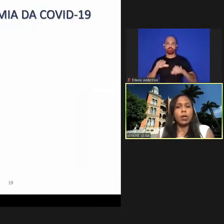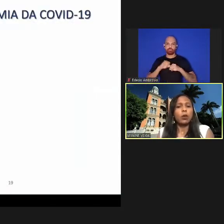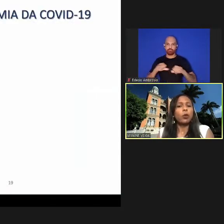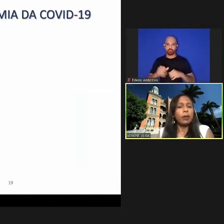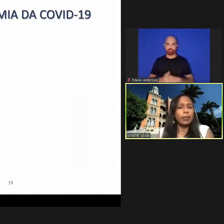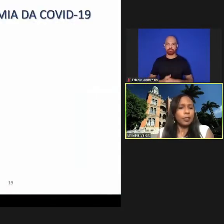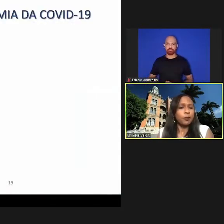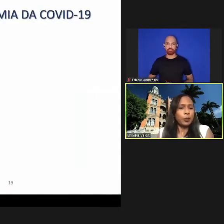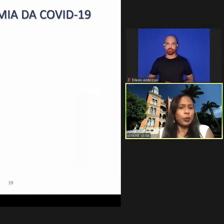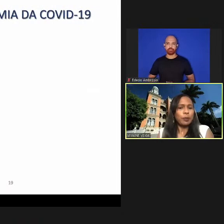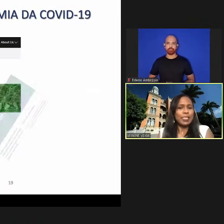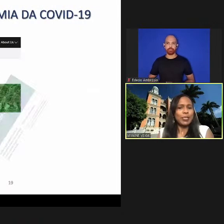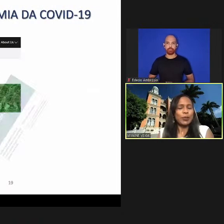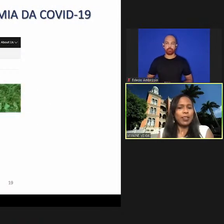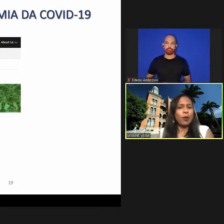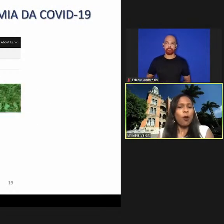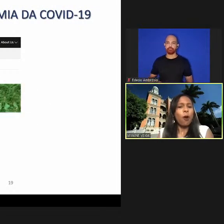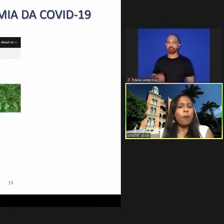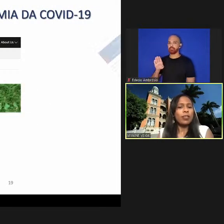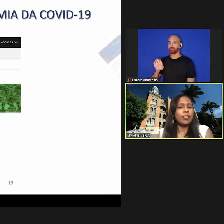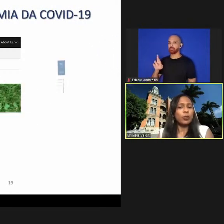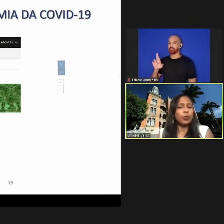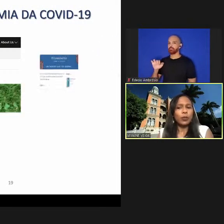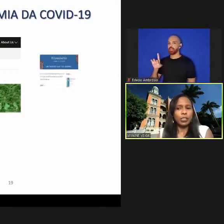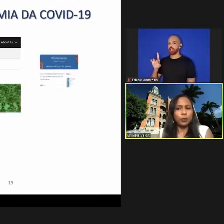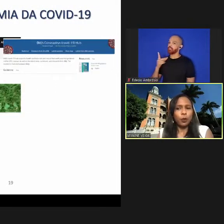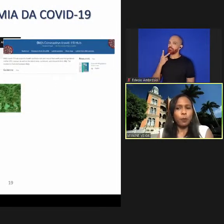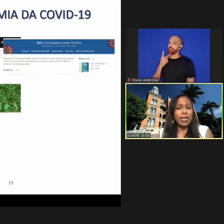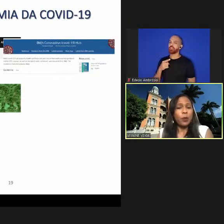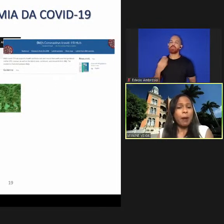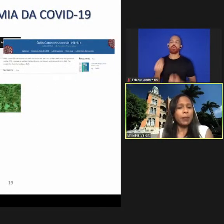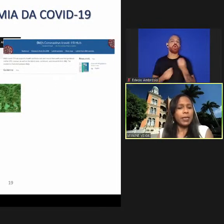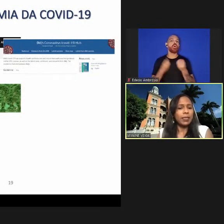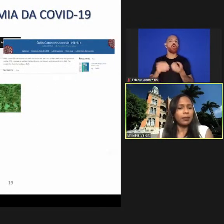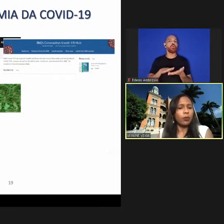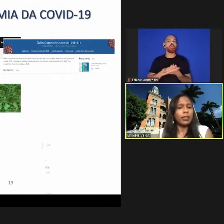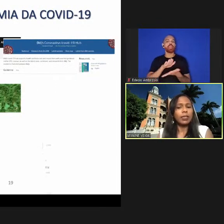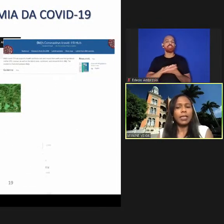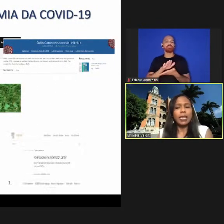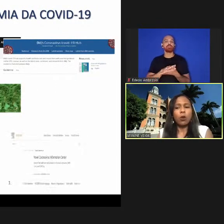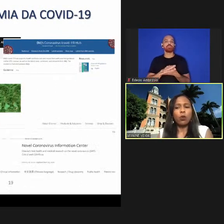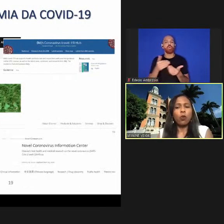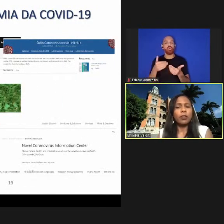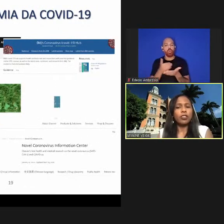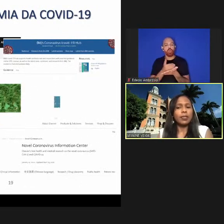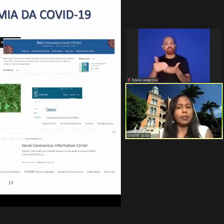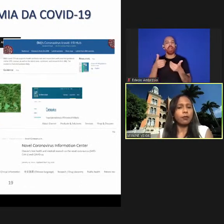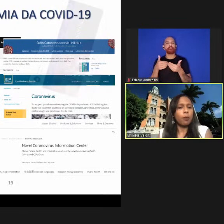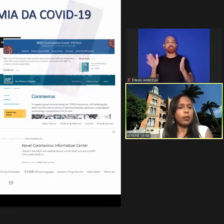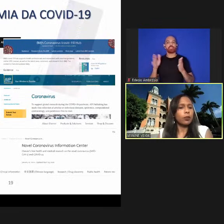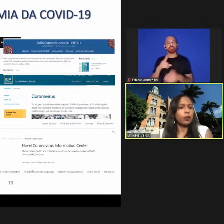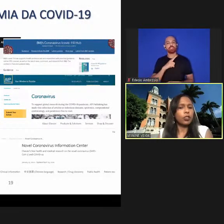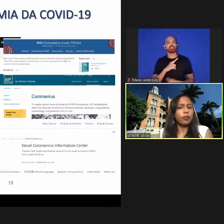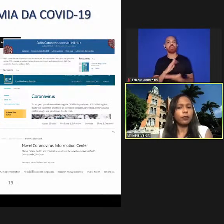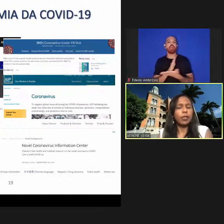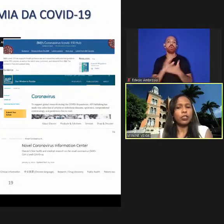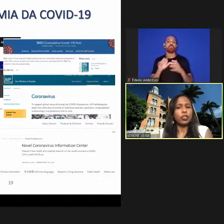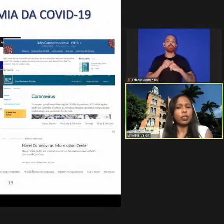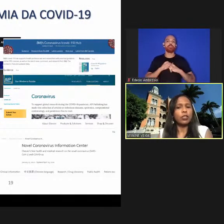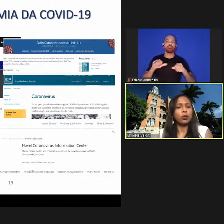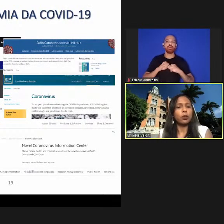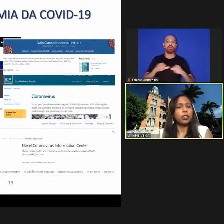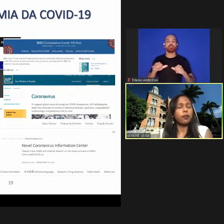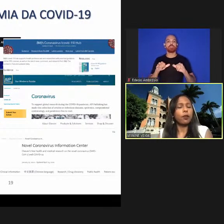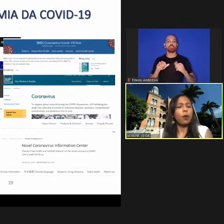o Bernardo falou sobre isso como as editoras começaram a abrir então aqui tem algumas dessas informações das